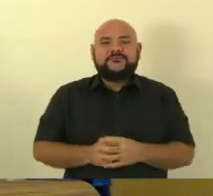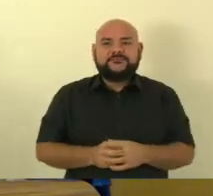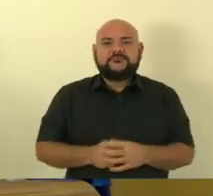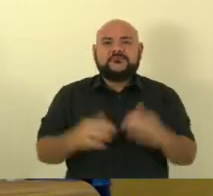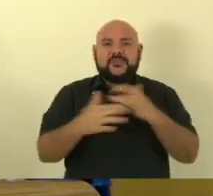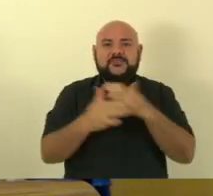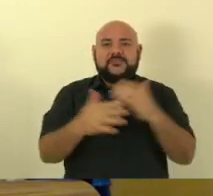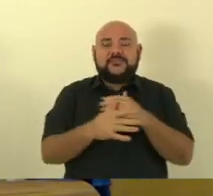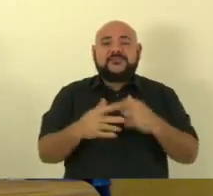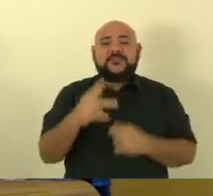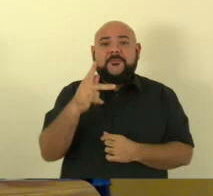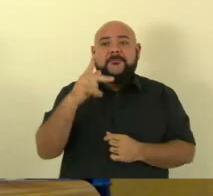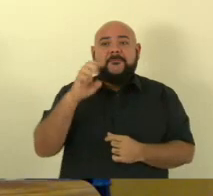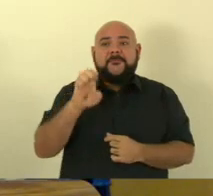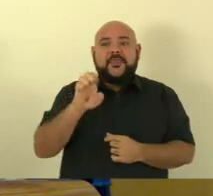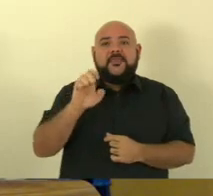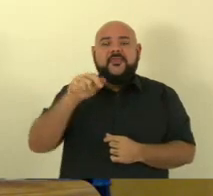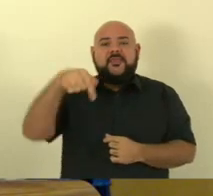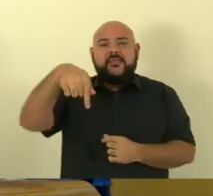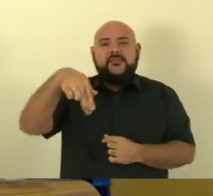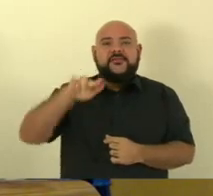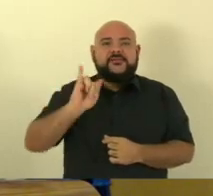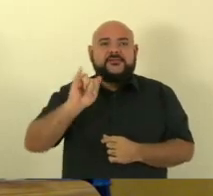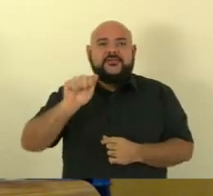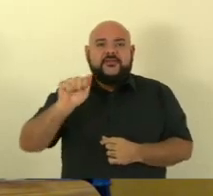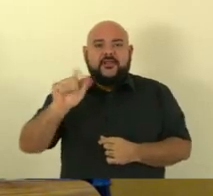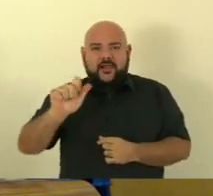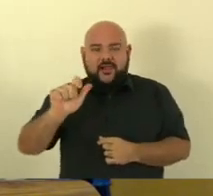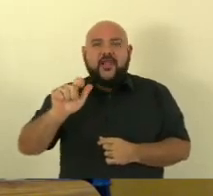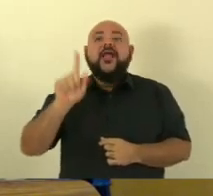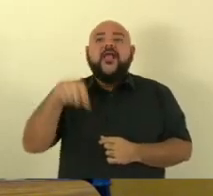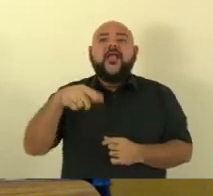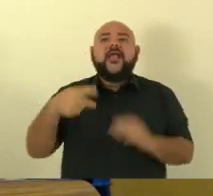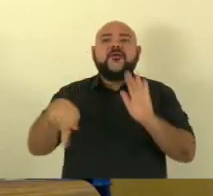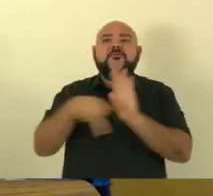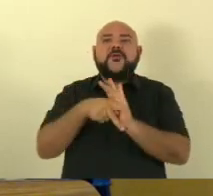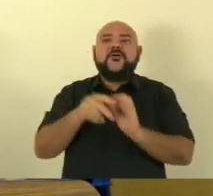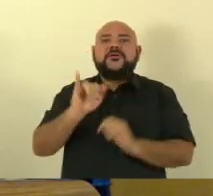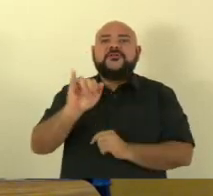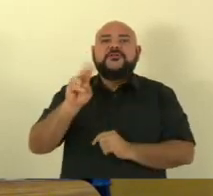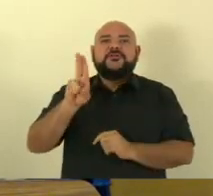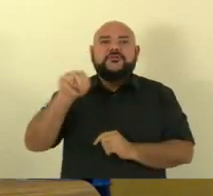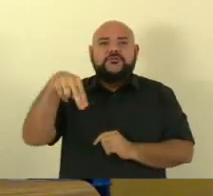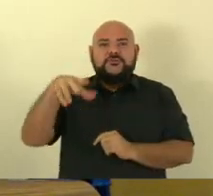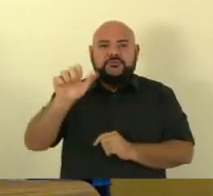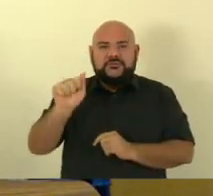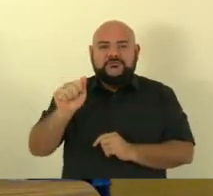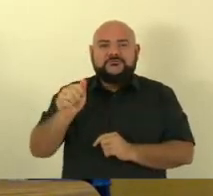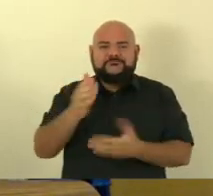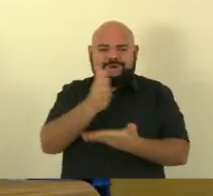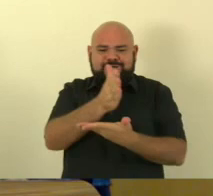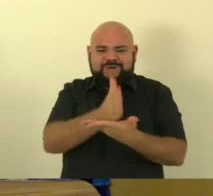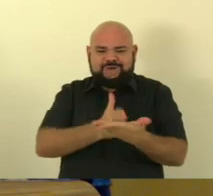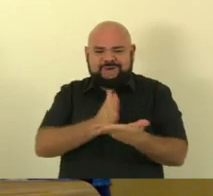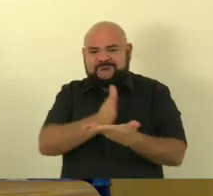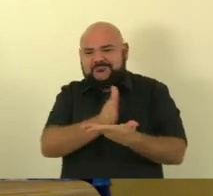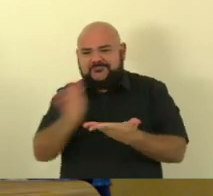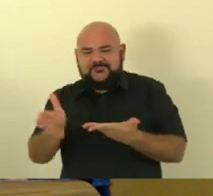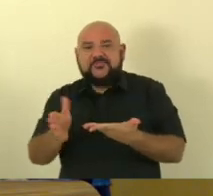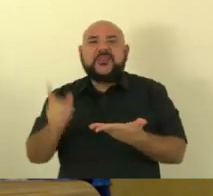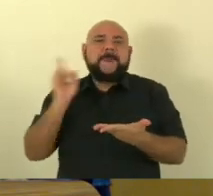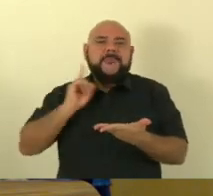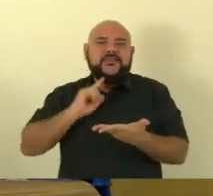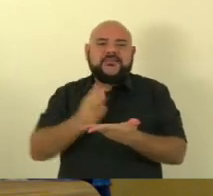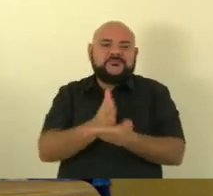município de Una, divisa entre dois estados, Minas Gerais e Espírito Santo, possa ser